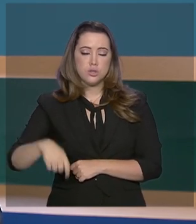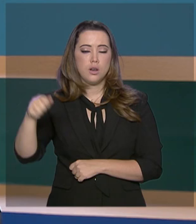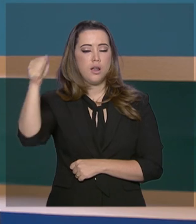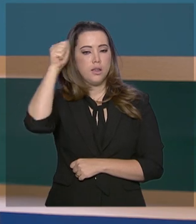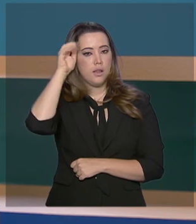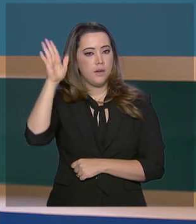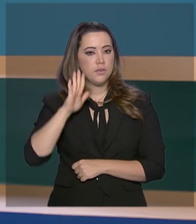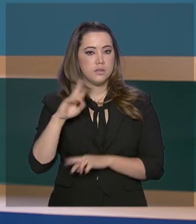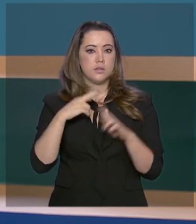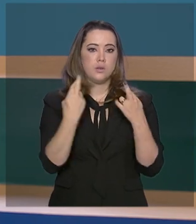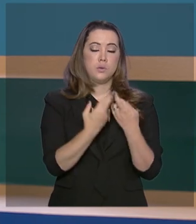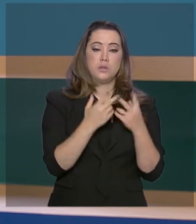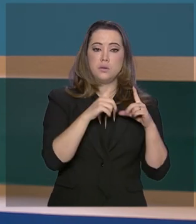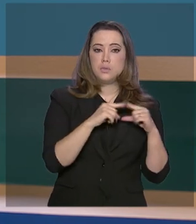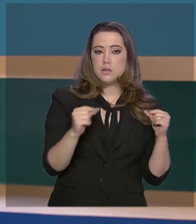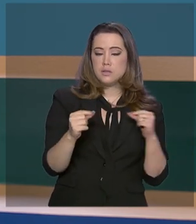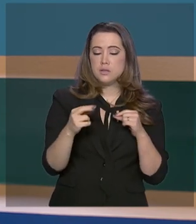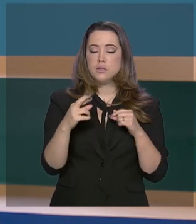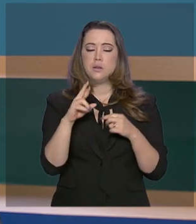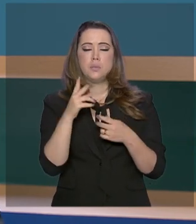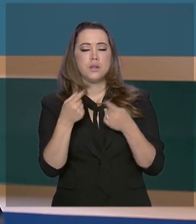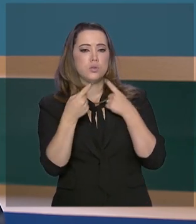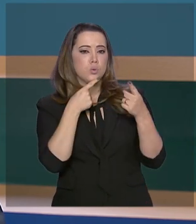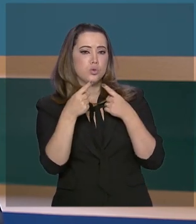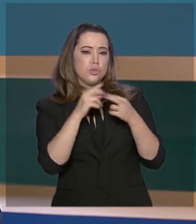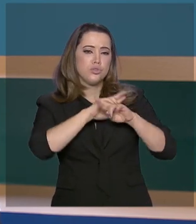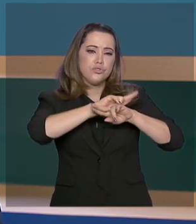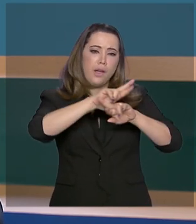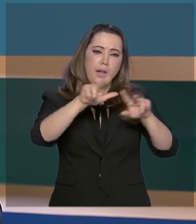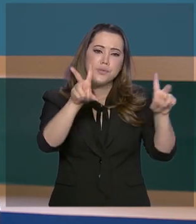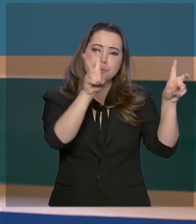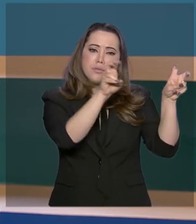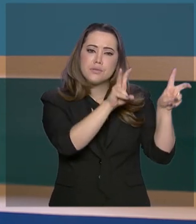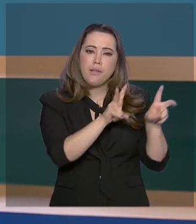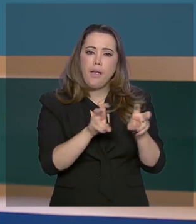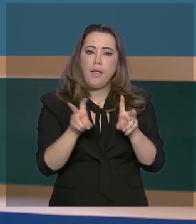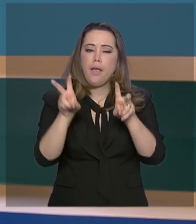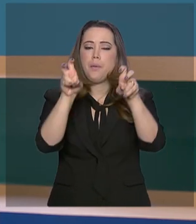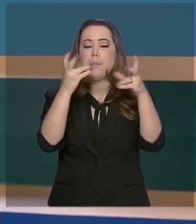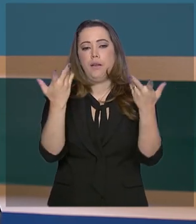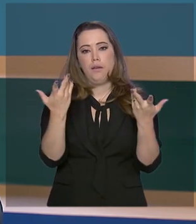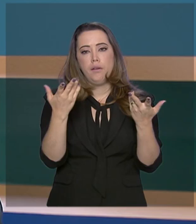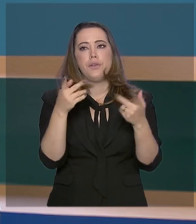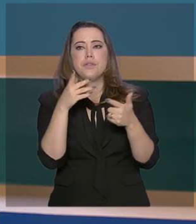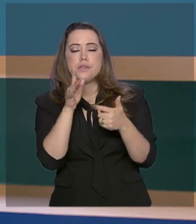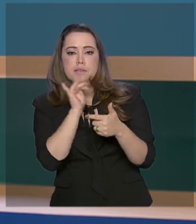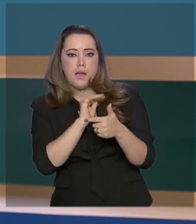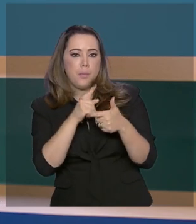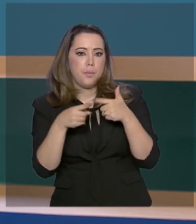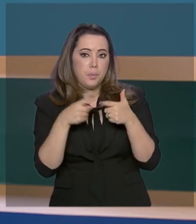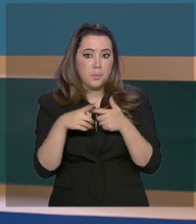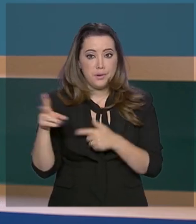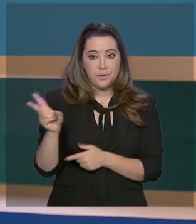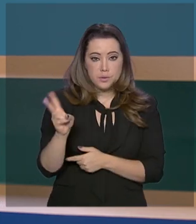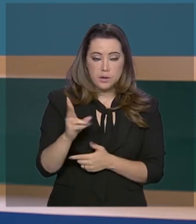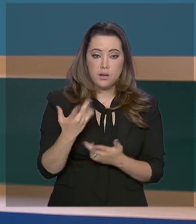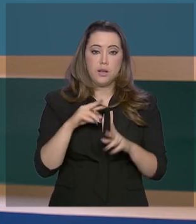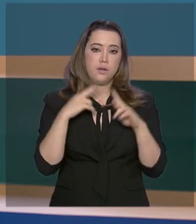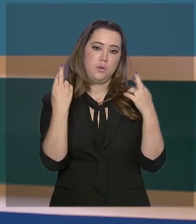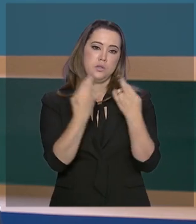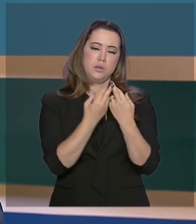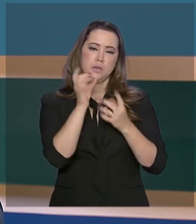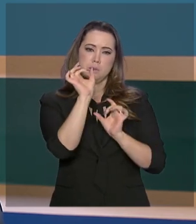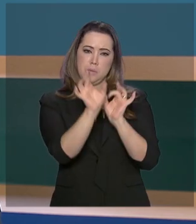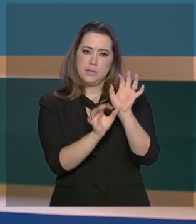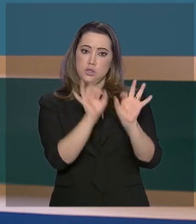debater temas como terrorismo, crime organizado, crises internacionais em países como a Venezuela. A reunião foi uma espécie